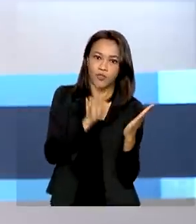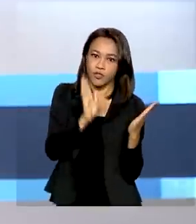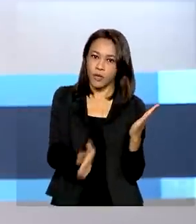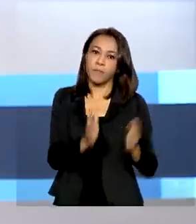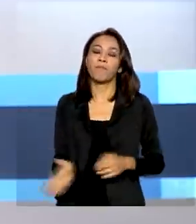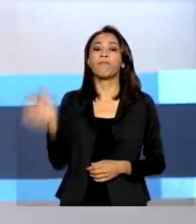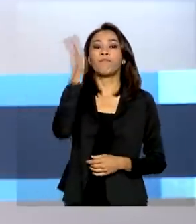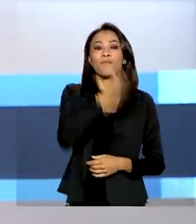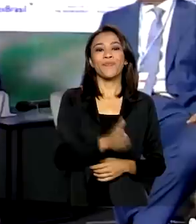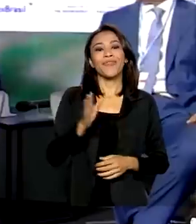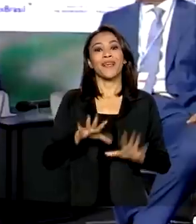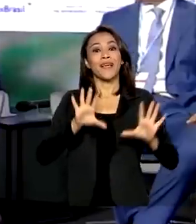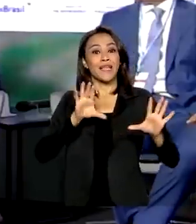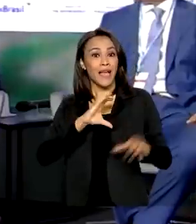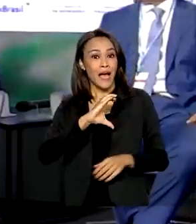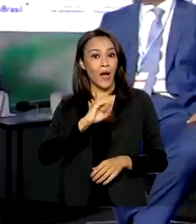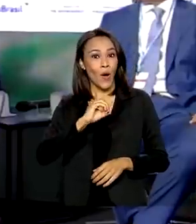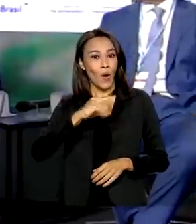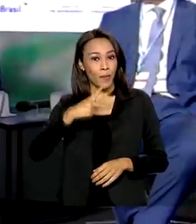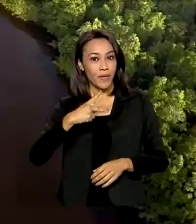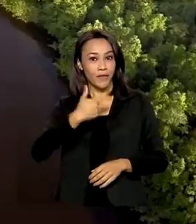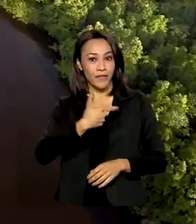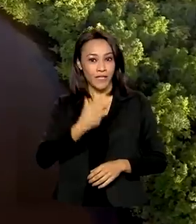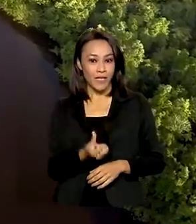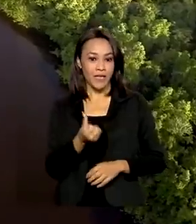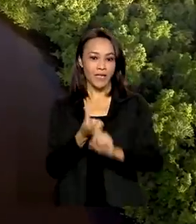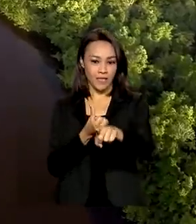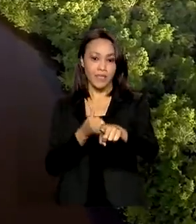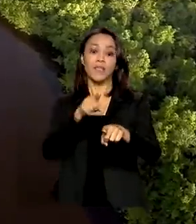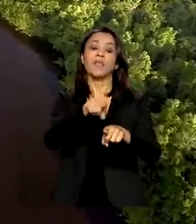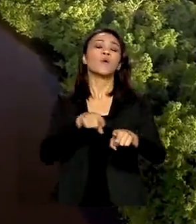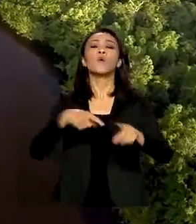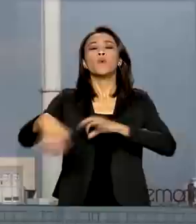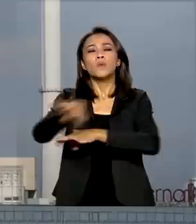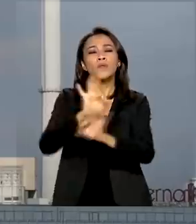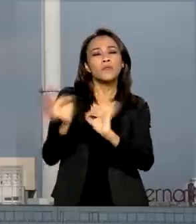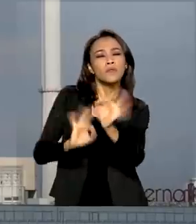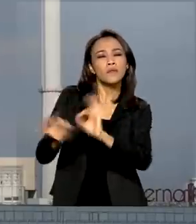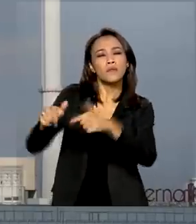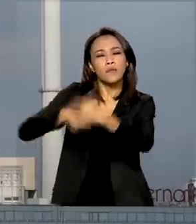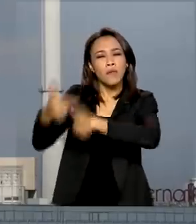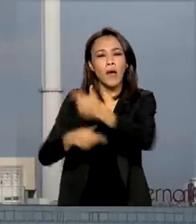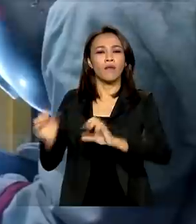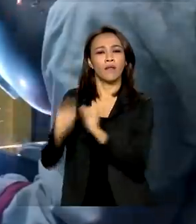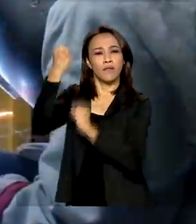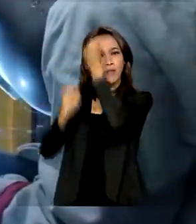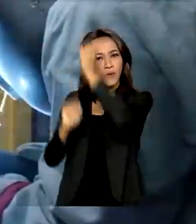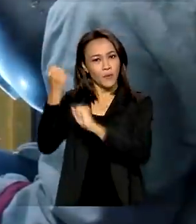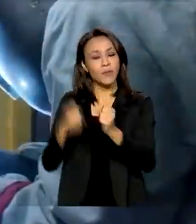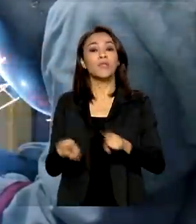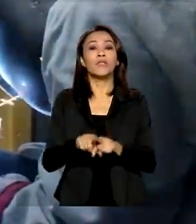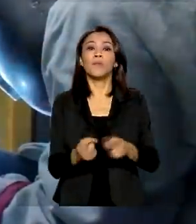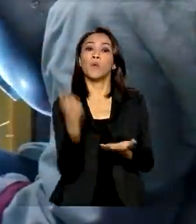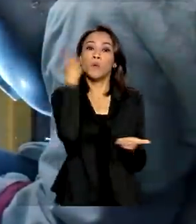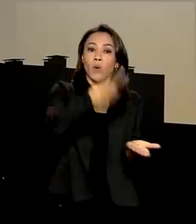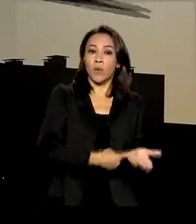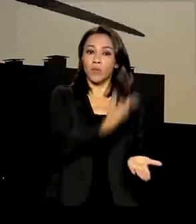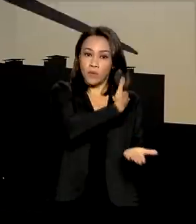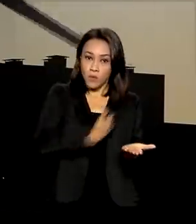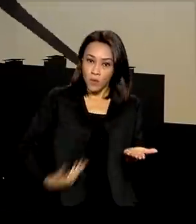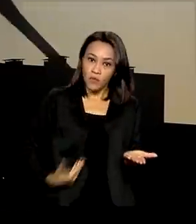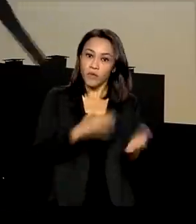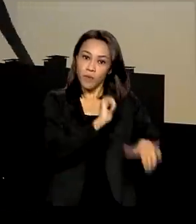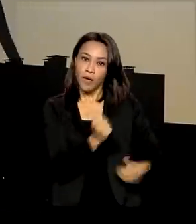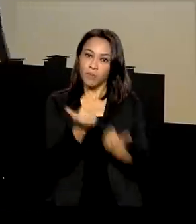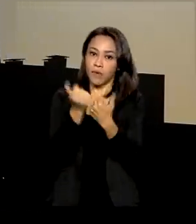COP26, as ações das indústrias na proteção do meio ambiente e o papel do poder público no incentivo a medidas